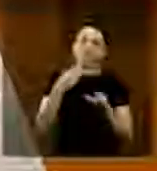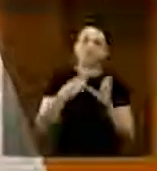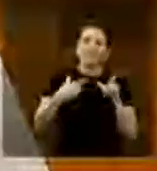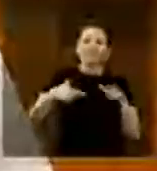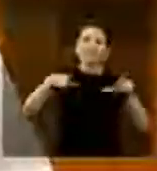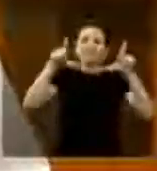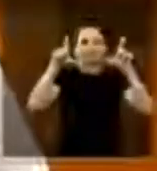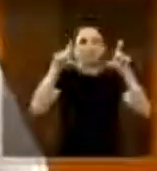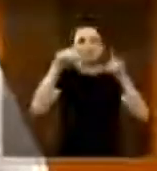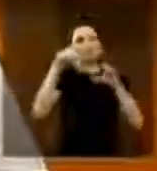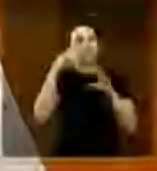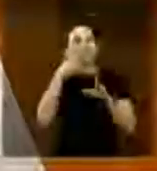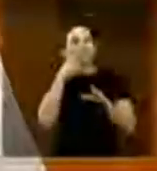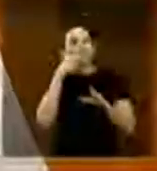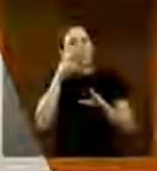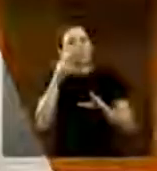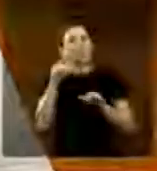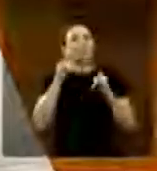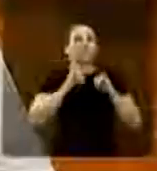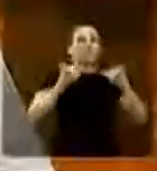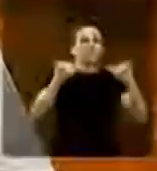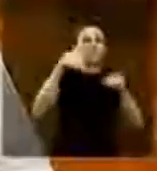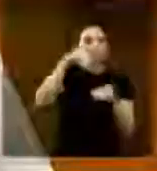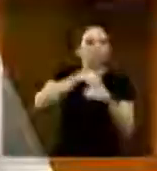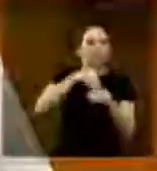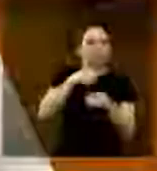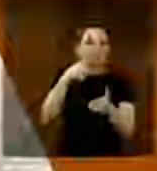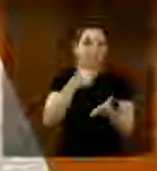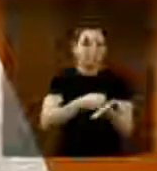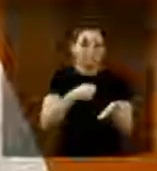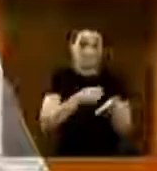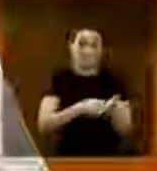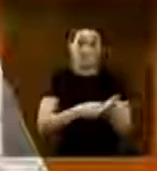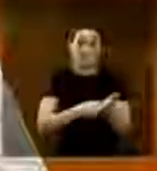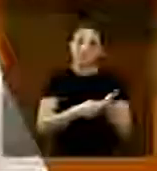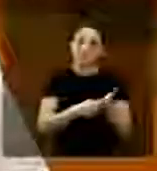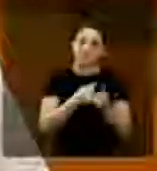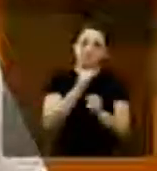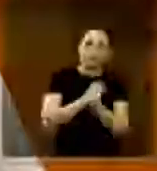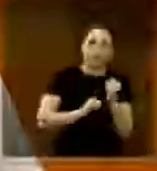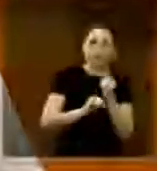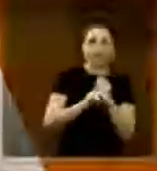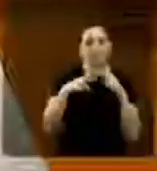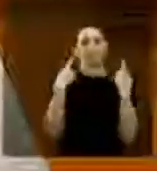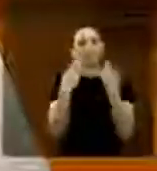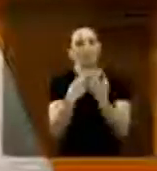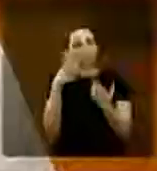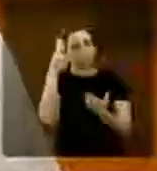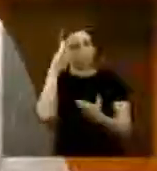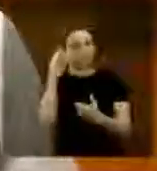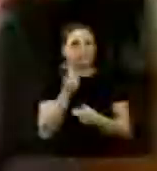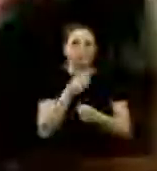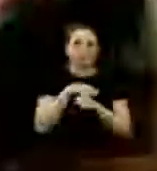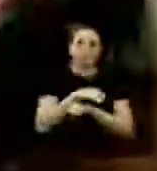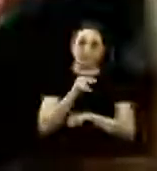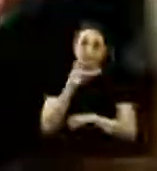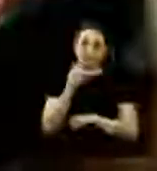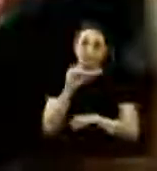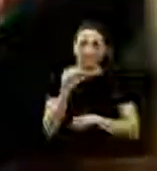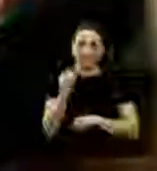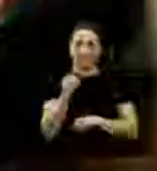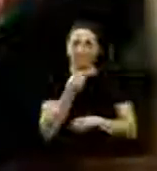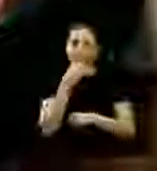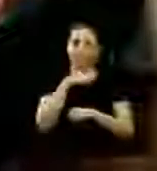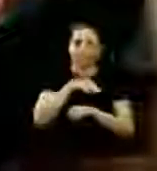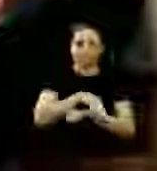obrigatório. A sessão continuará sendo transmitida pela internet. Boa noite, Lousa Noni. Boa